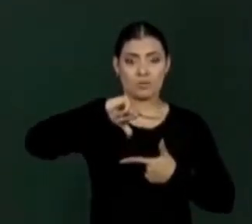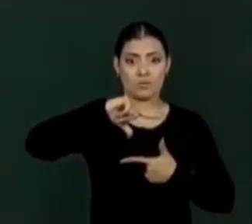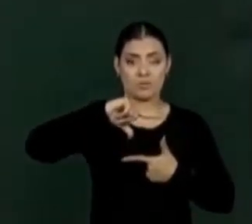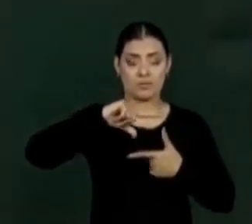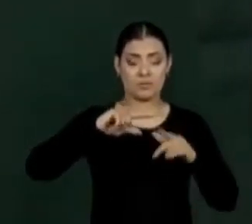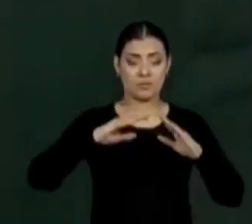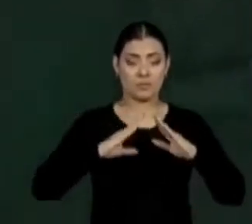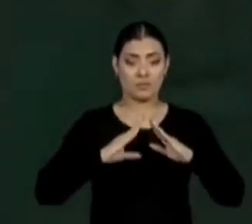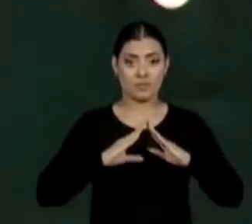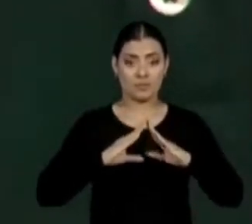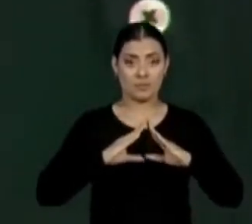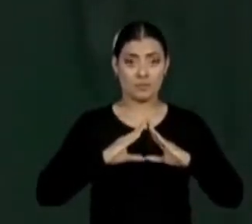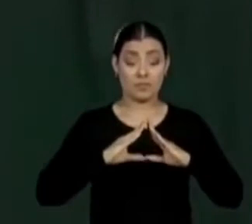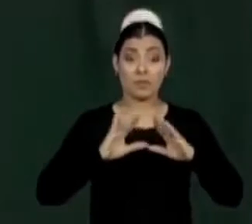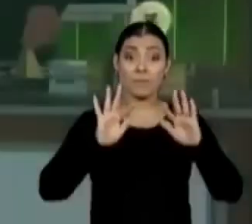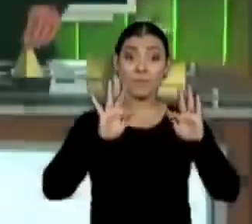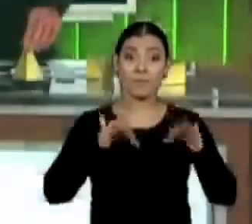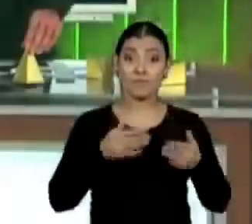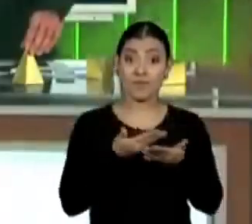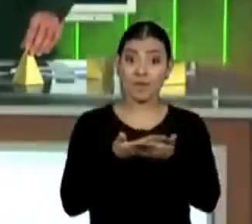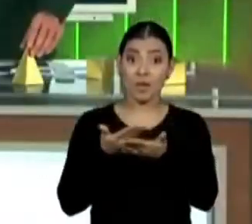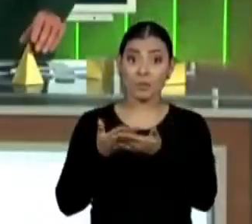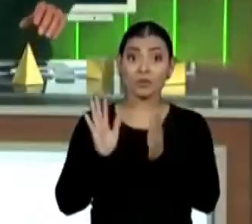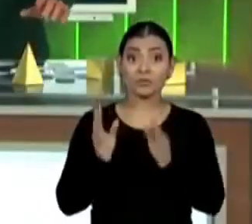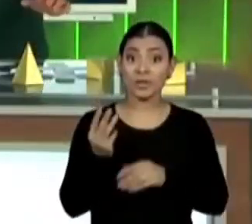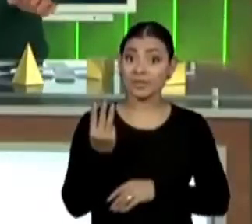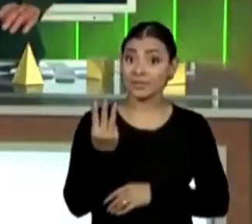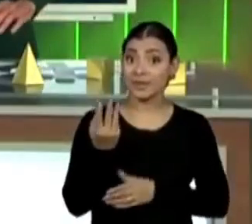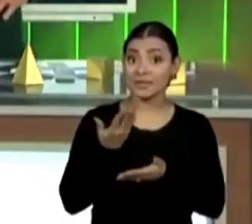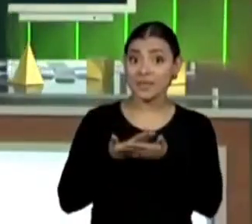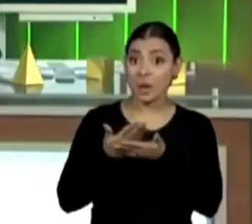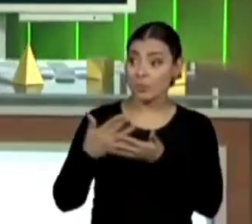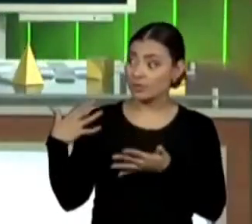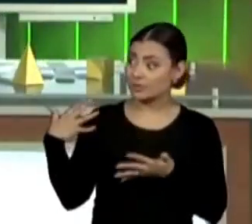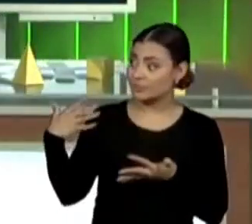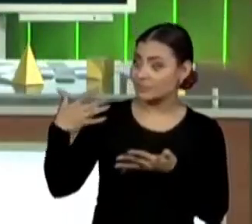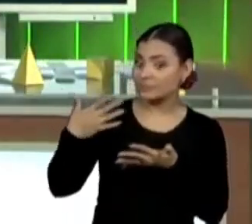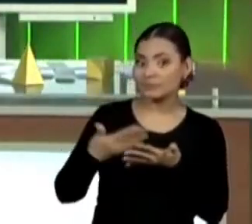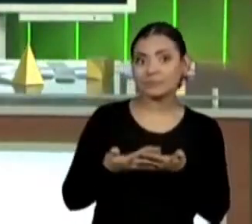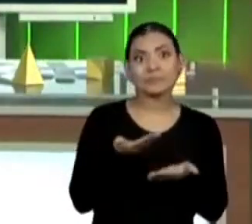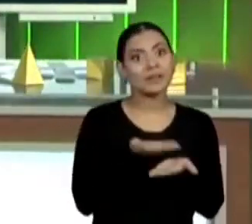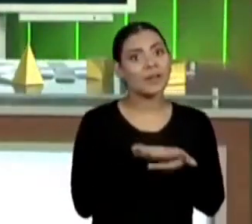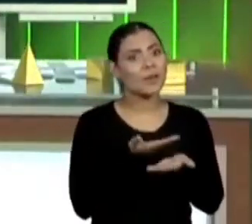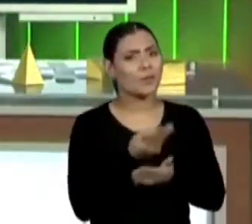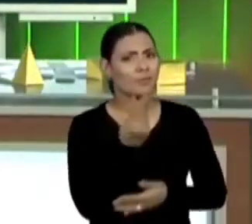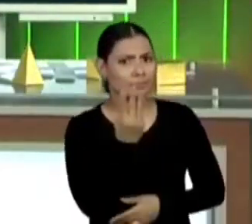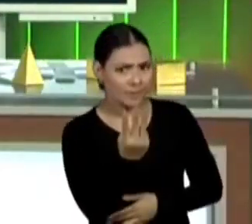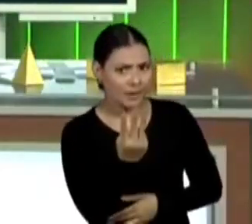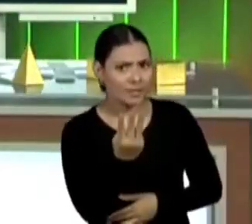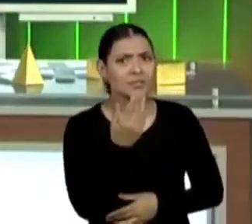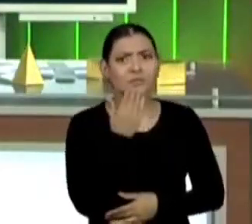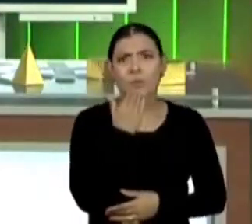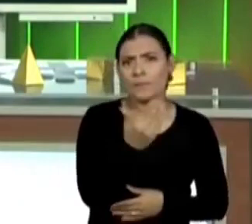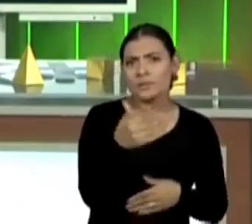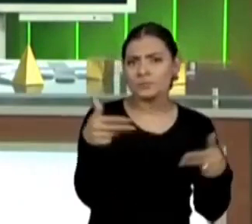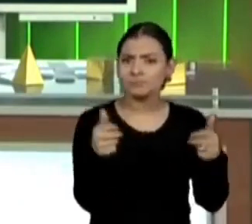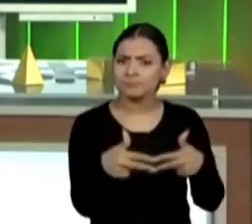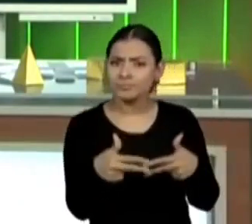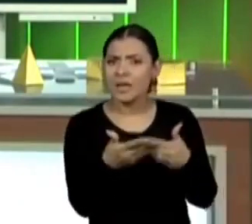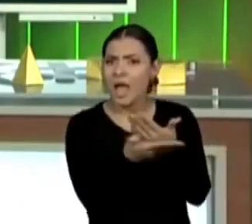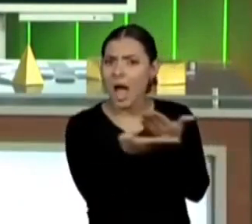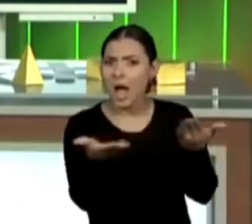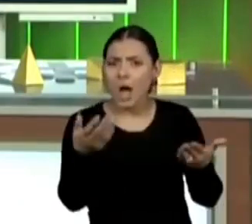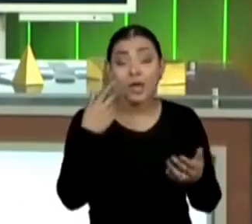E para encerrar essa aula, foram três aulas até aqui. Olha só, olhem para a tela, eu vou pedir um som porque eu